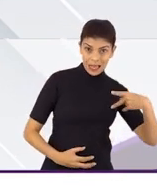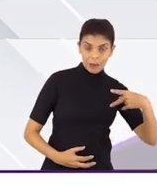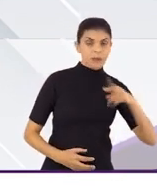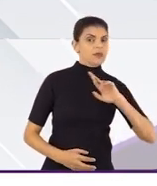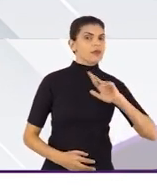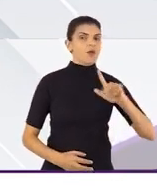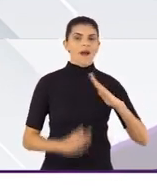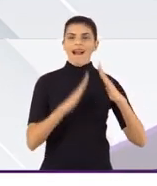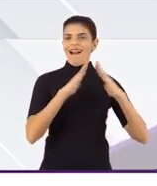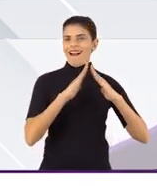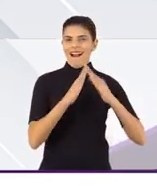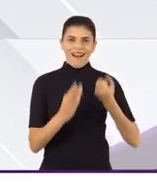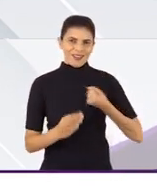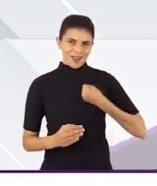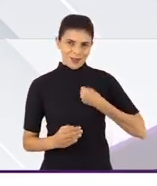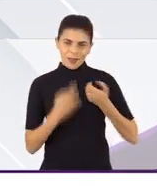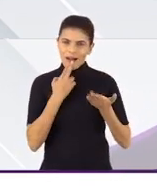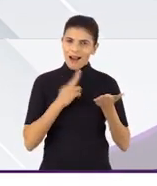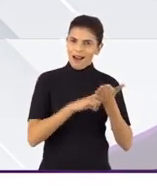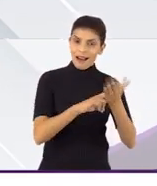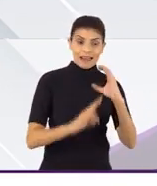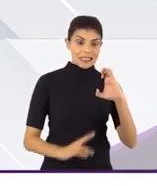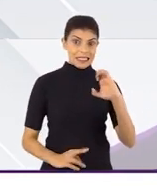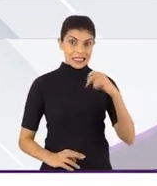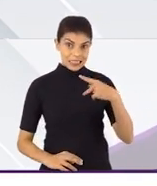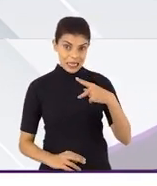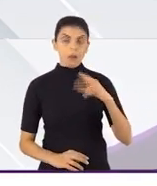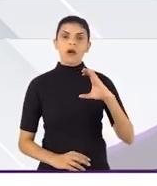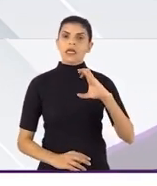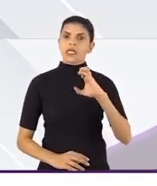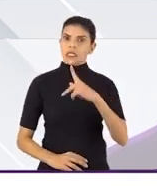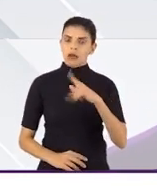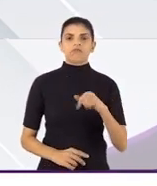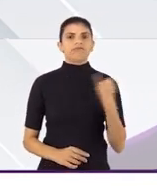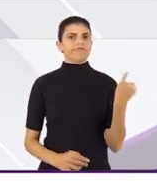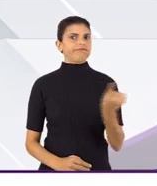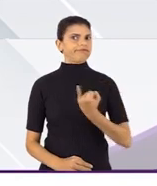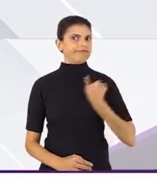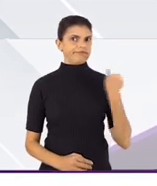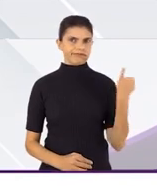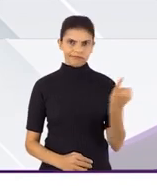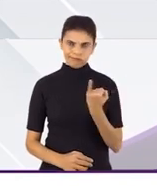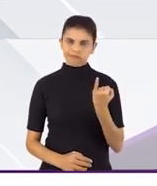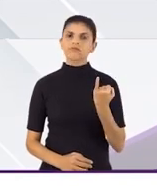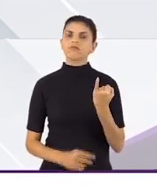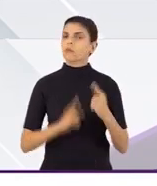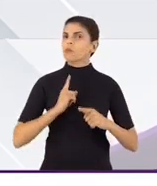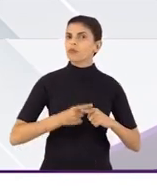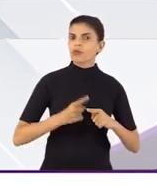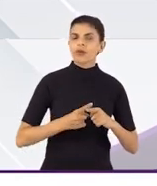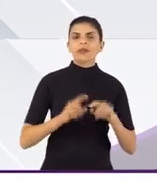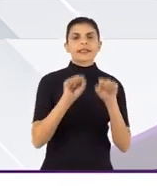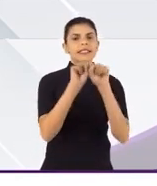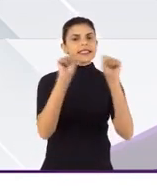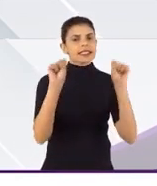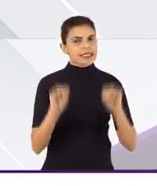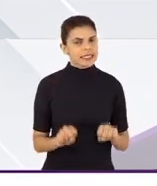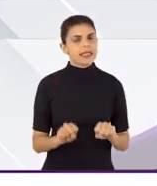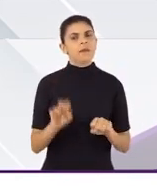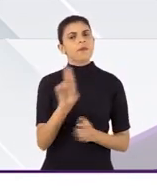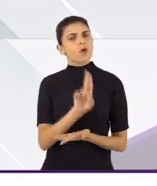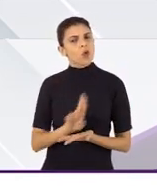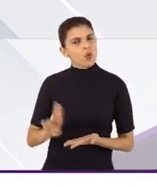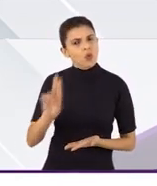é CEP, não o nosso CEP de casa, mas um outro CEP que é muito importante, compondo um